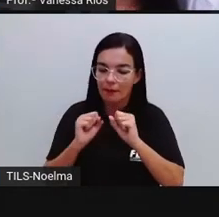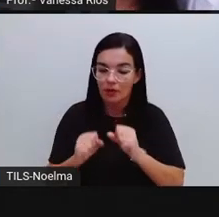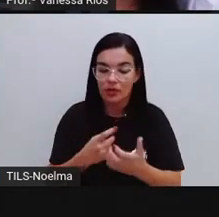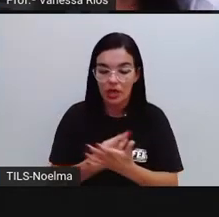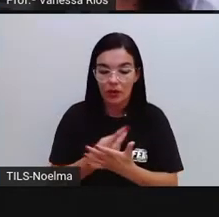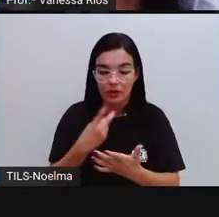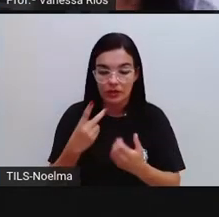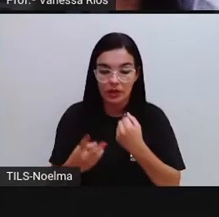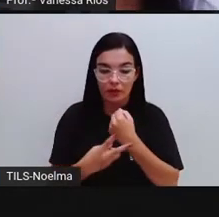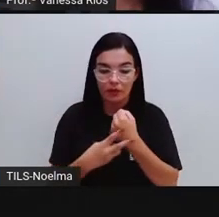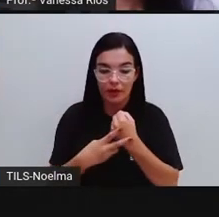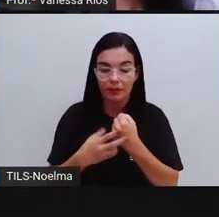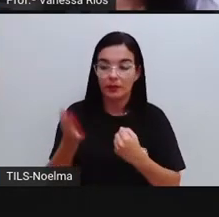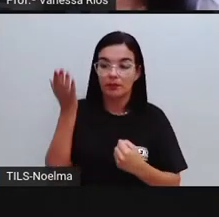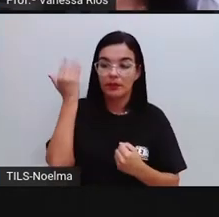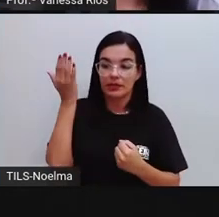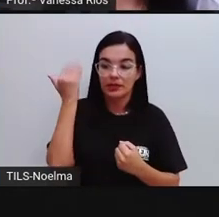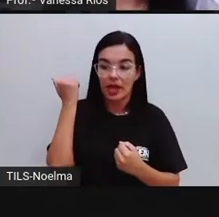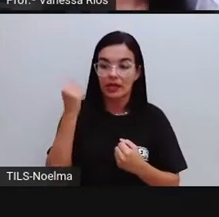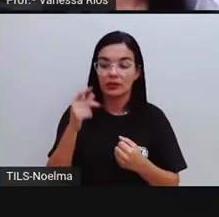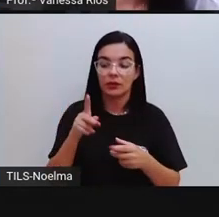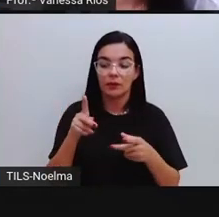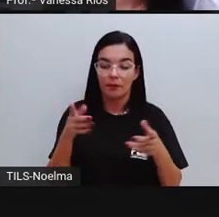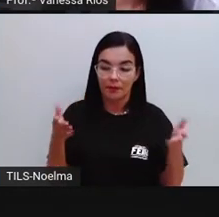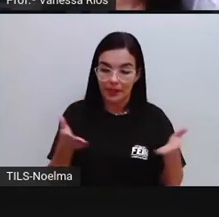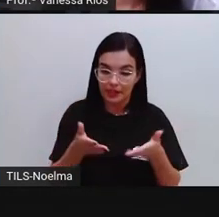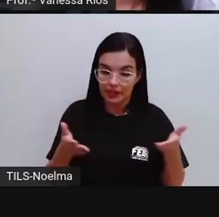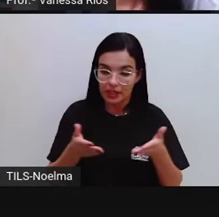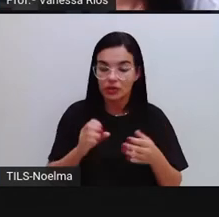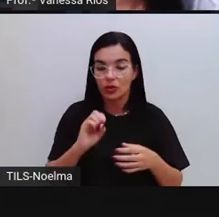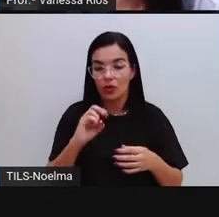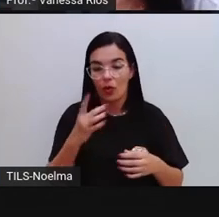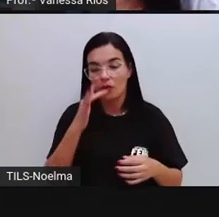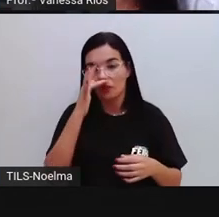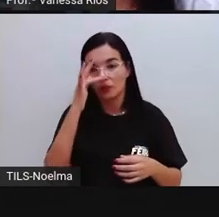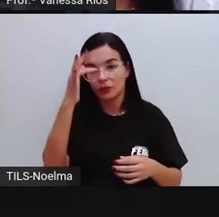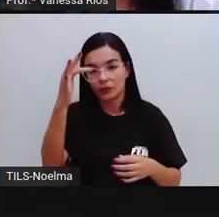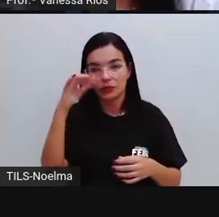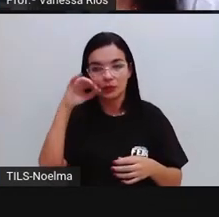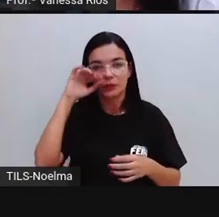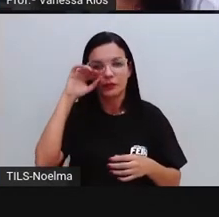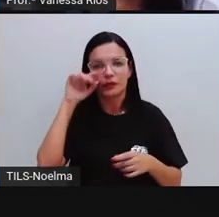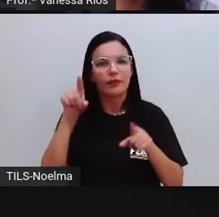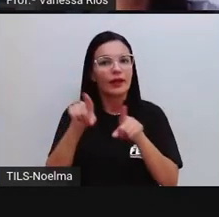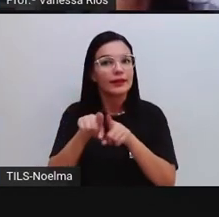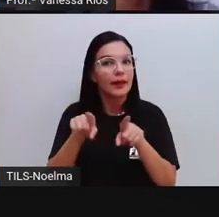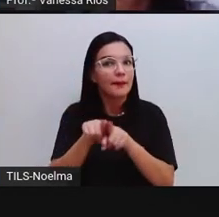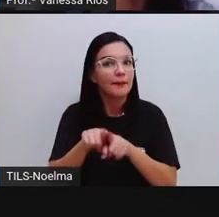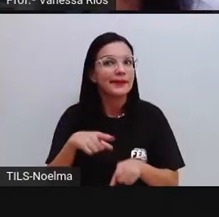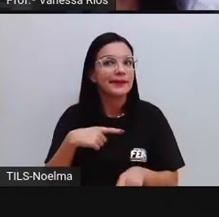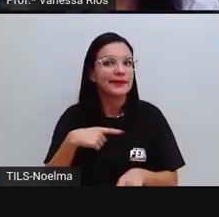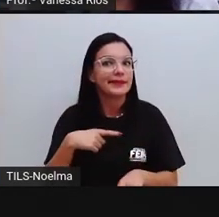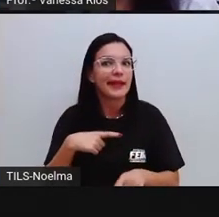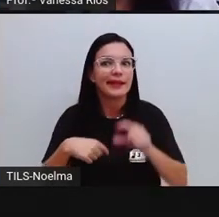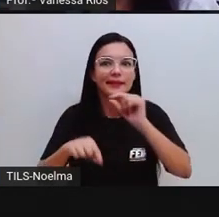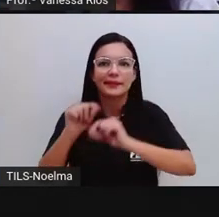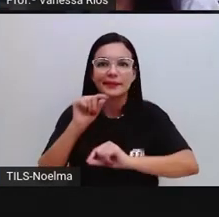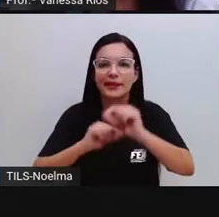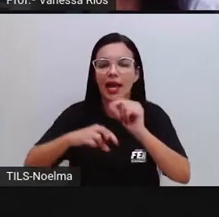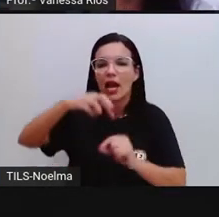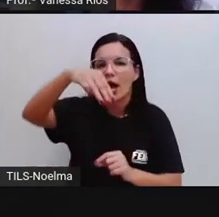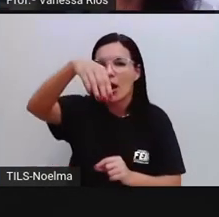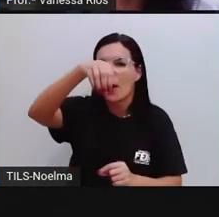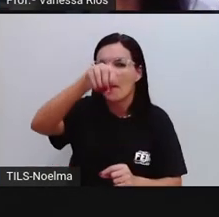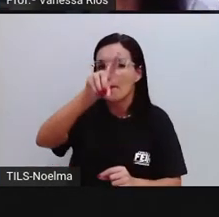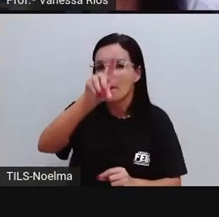no presente ou no futuro. E também em relação ao modo, né? Que se refere aí